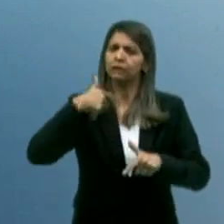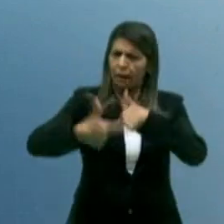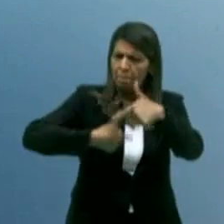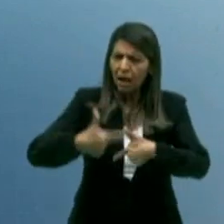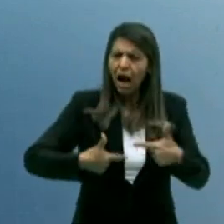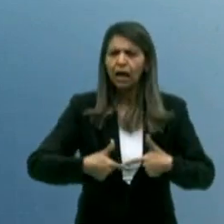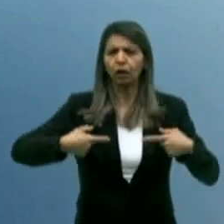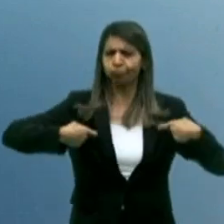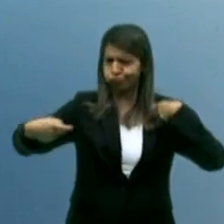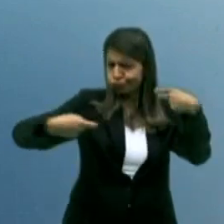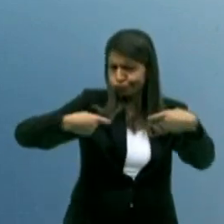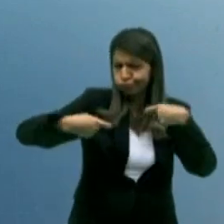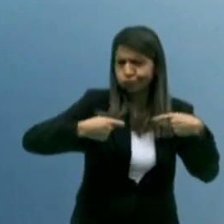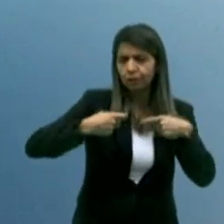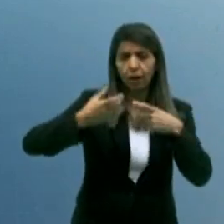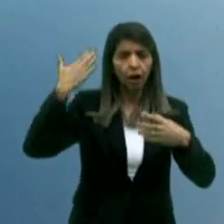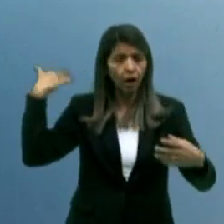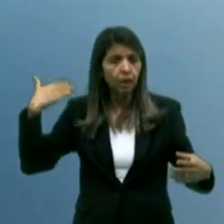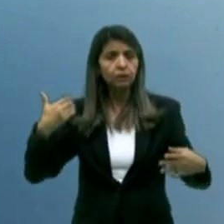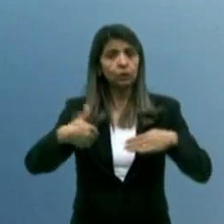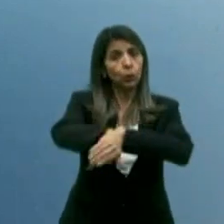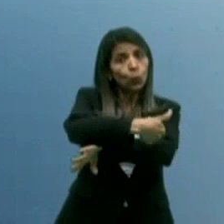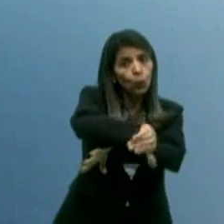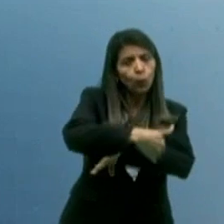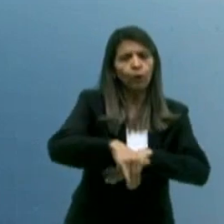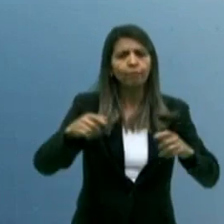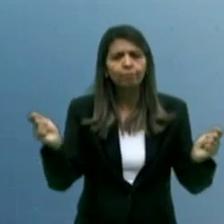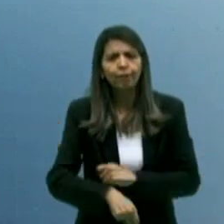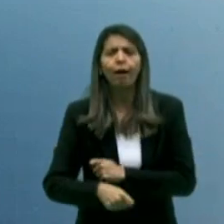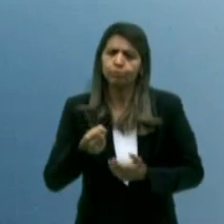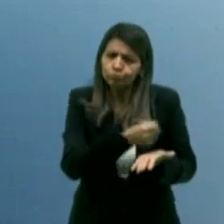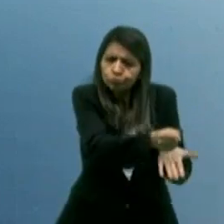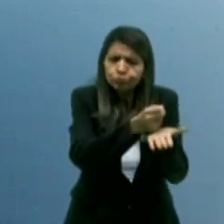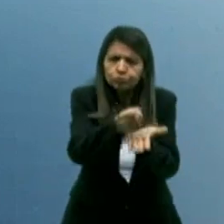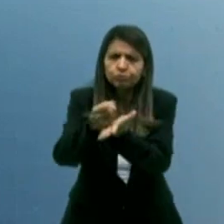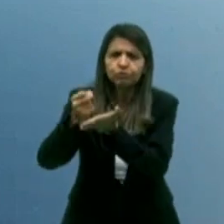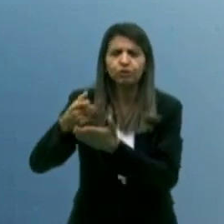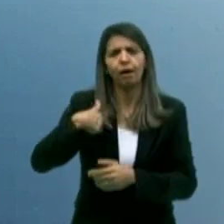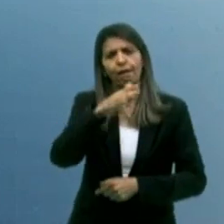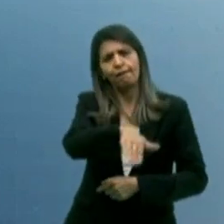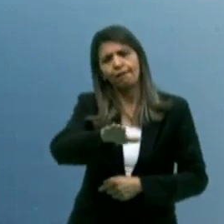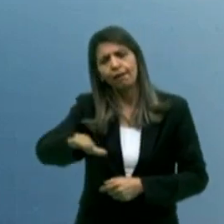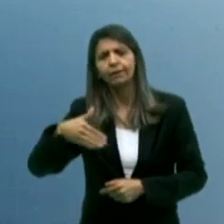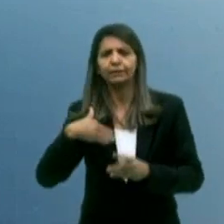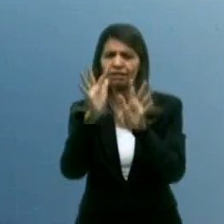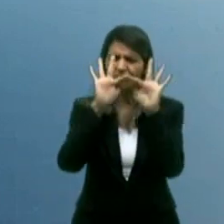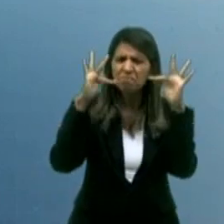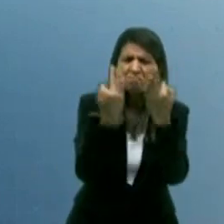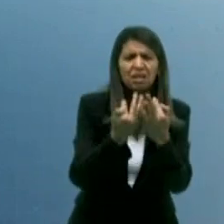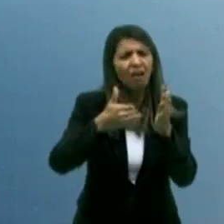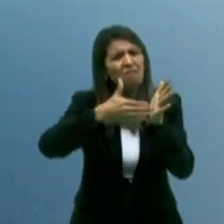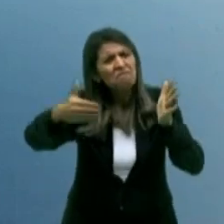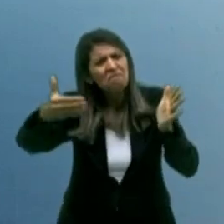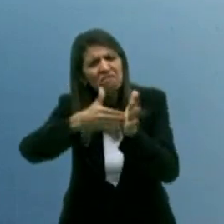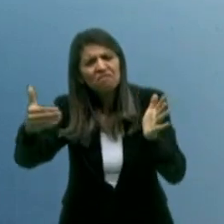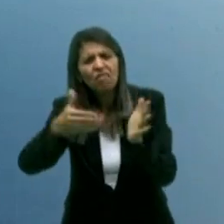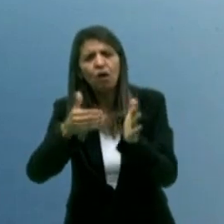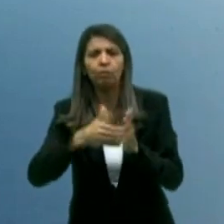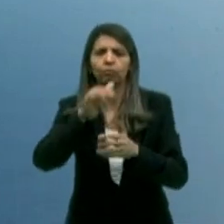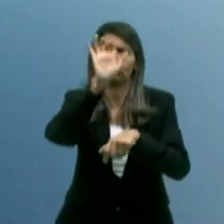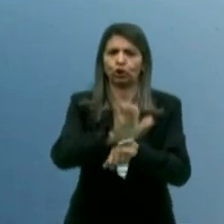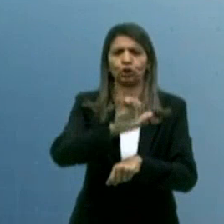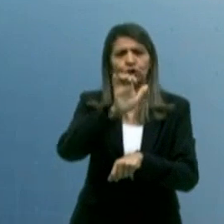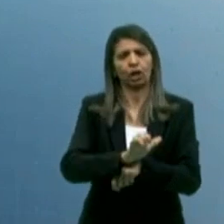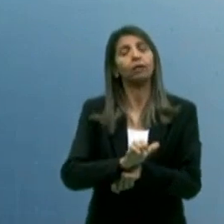Eu enfrentei a dureza das ruas. E nós vamos abraçar as crianças desse Estado. Nós vamos abraçar as famílias que estão passando fome. Um Estado tão